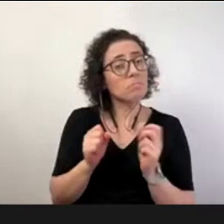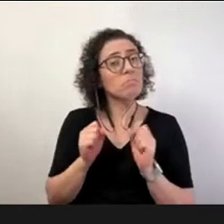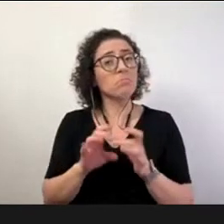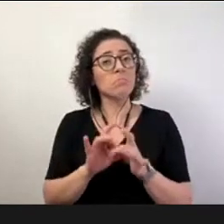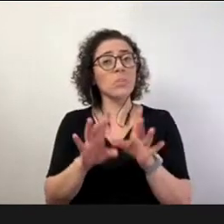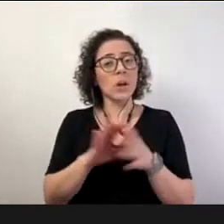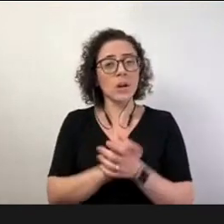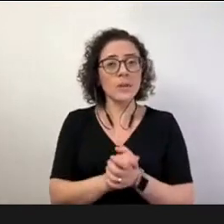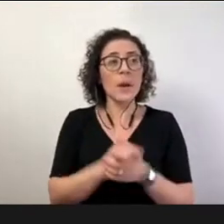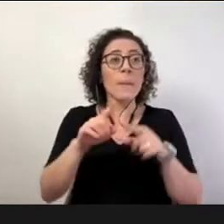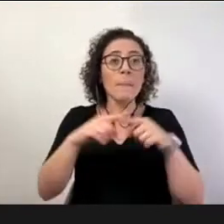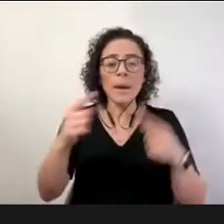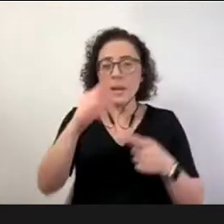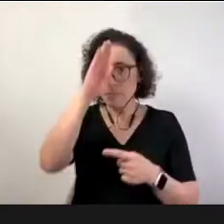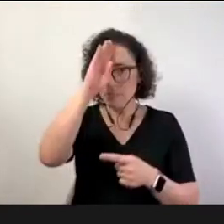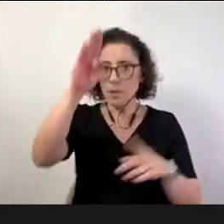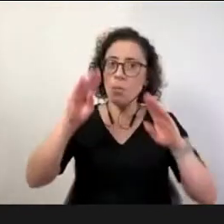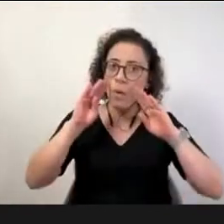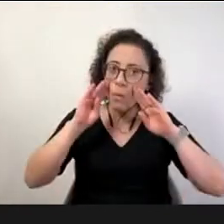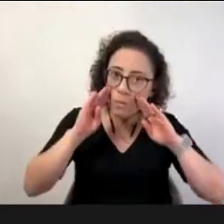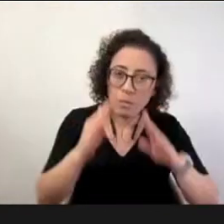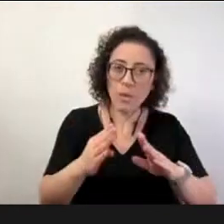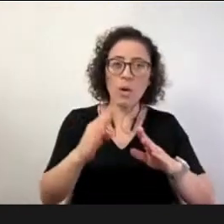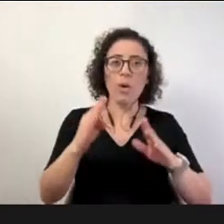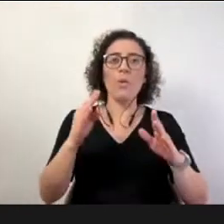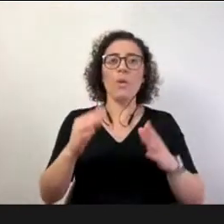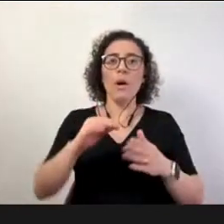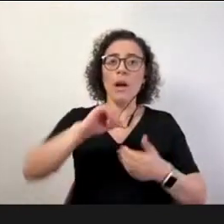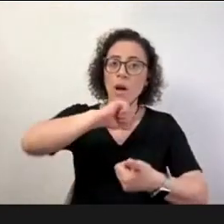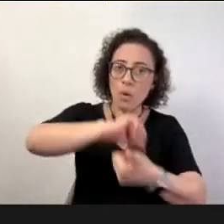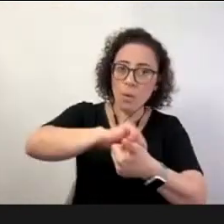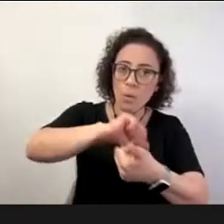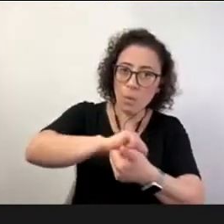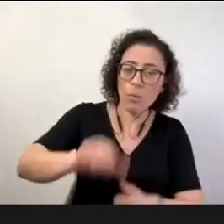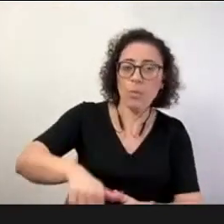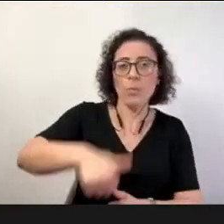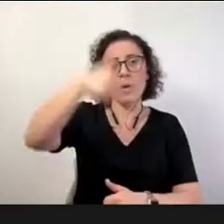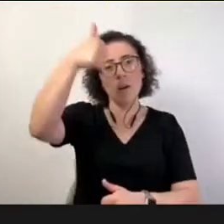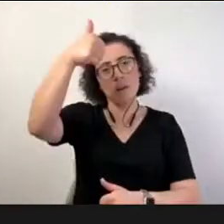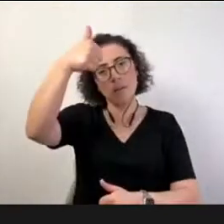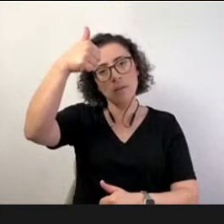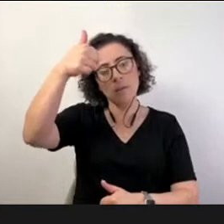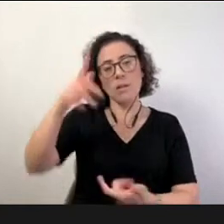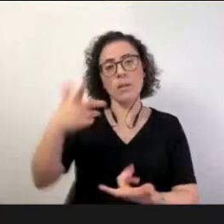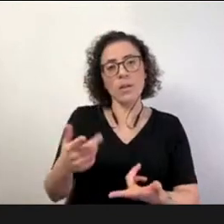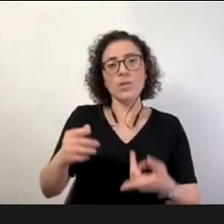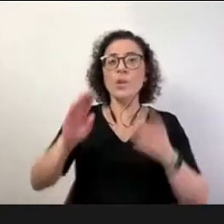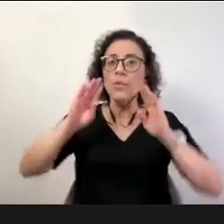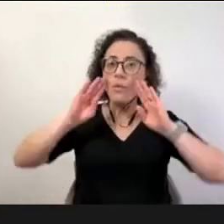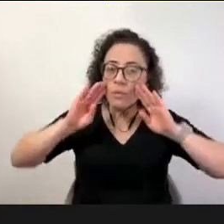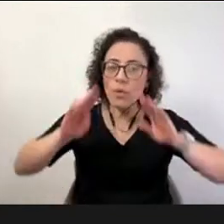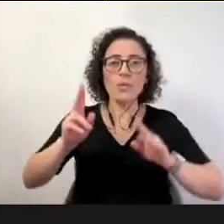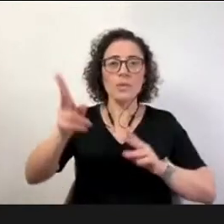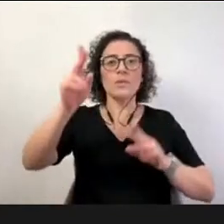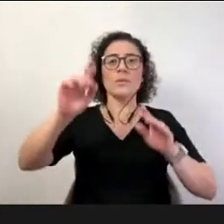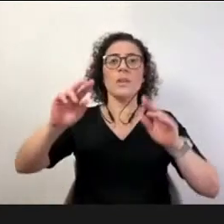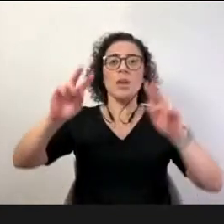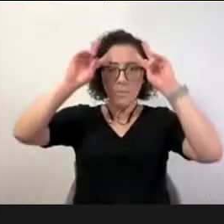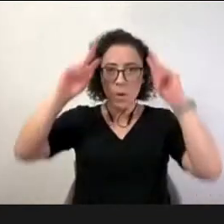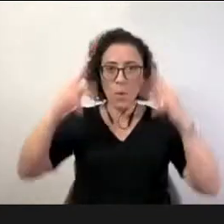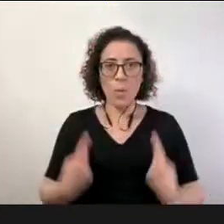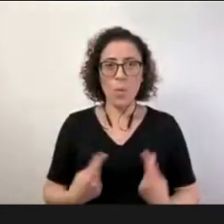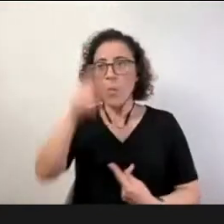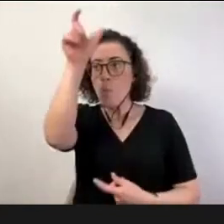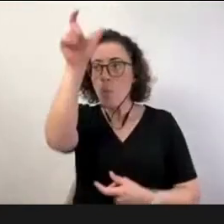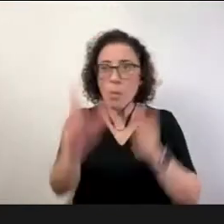sempre tendo como parâmetro como referência a questão do ser humano né pra que realmente ela seja pra todos pra